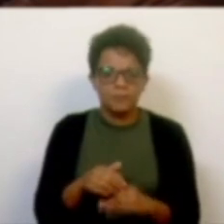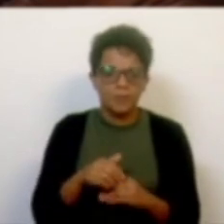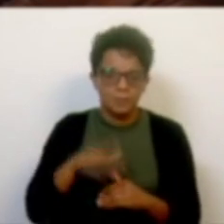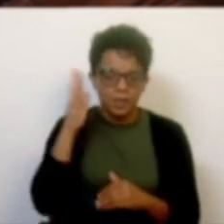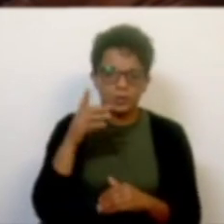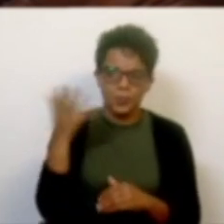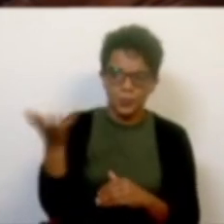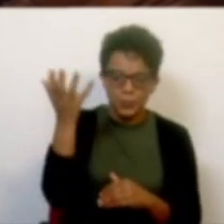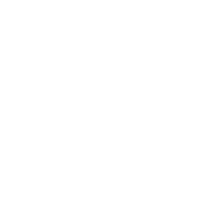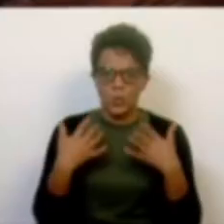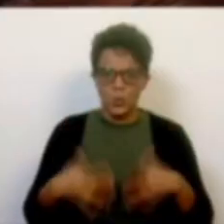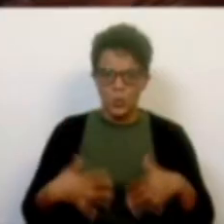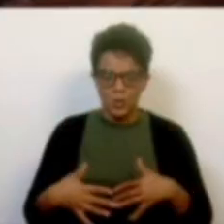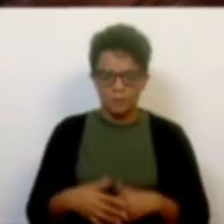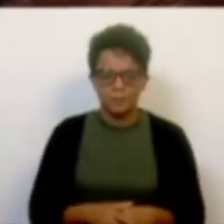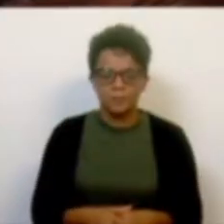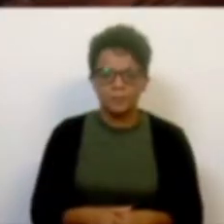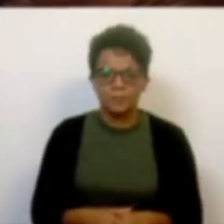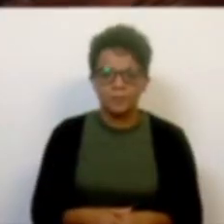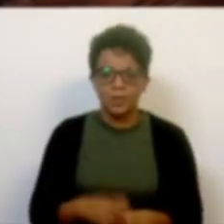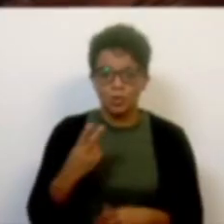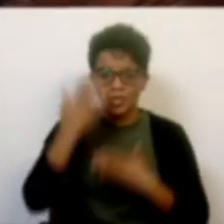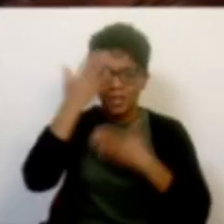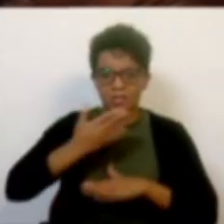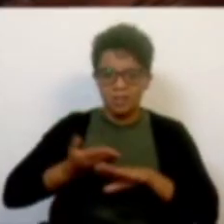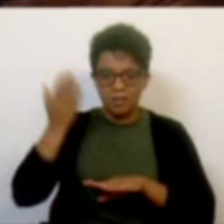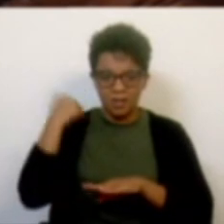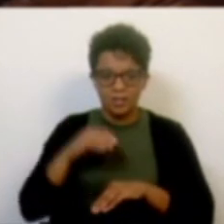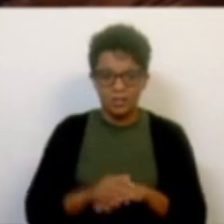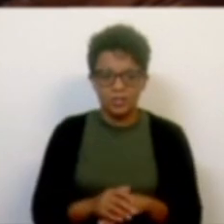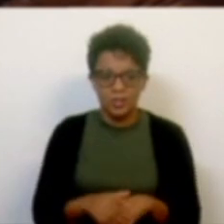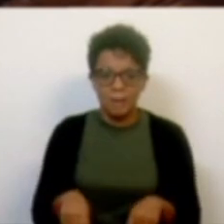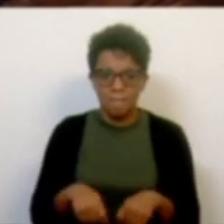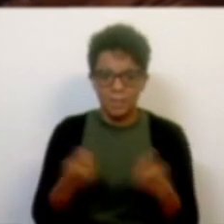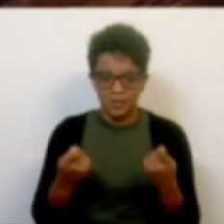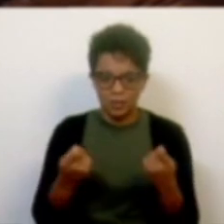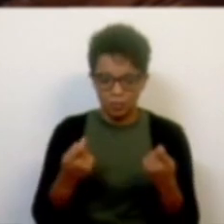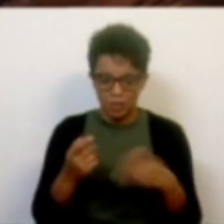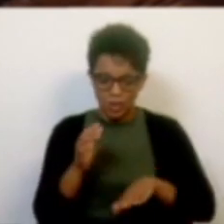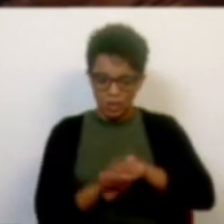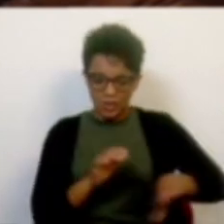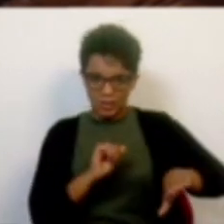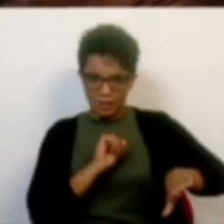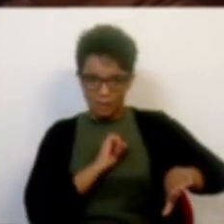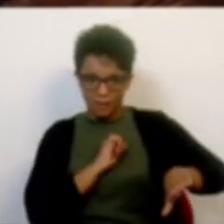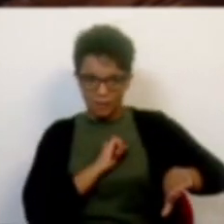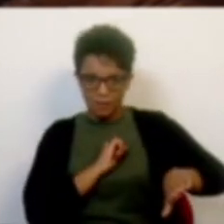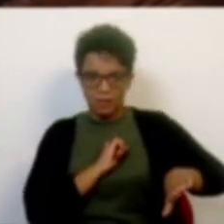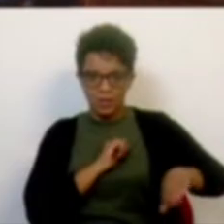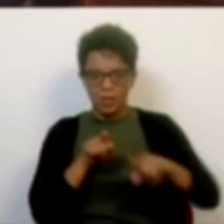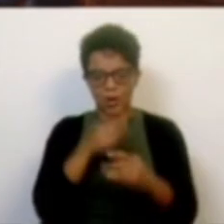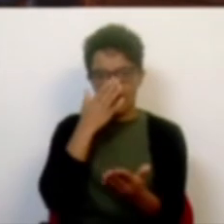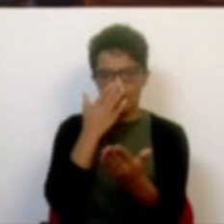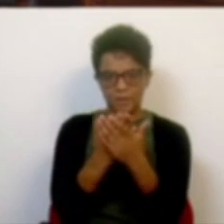elevação no debate político. O que tivemos nestes dois dias, daquela bancada à minha esquerda, de quem está a olhar para o Sr.